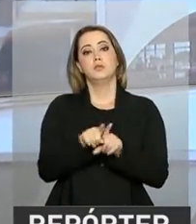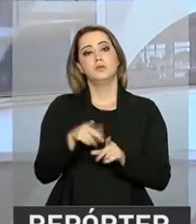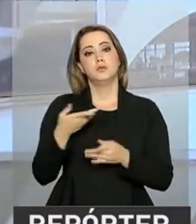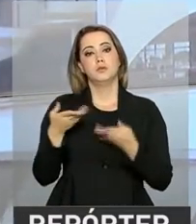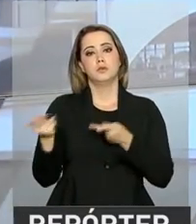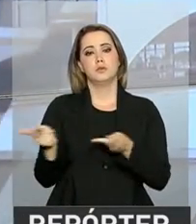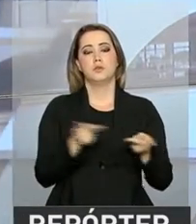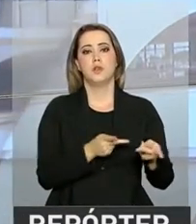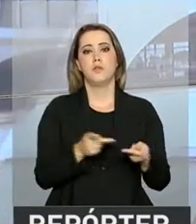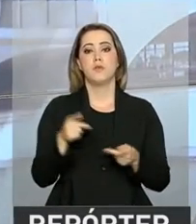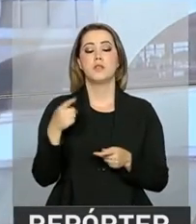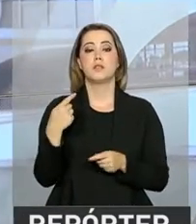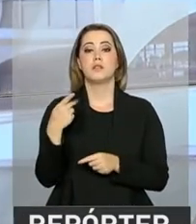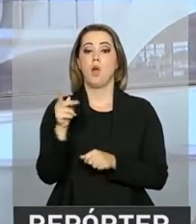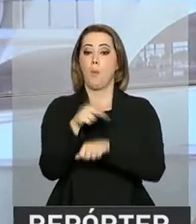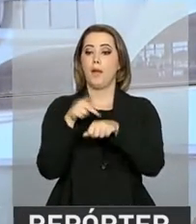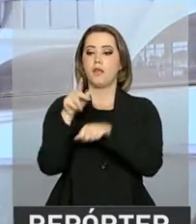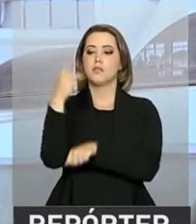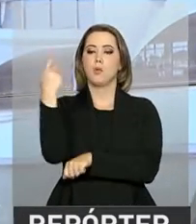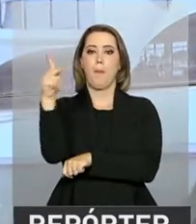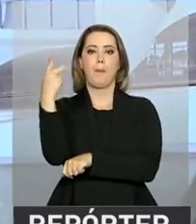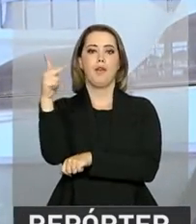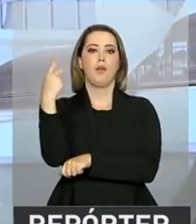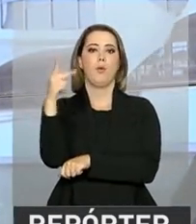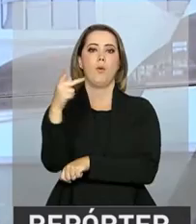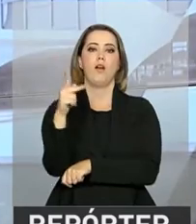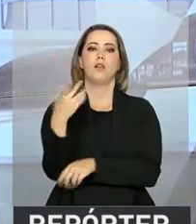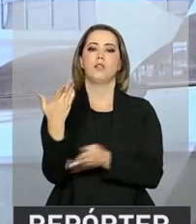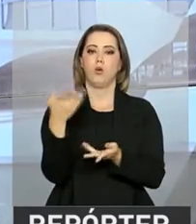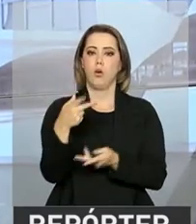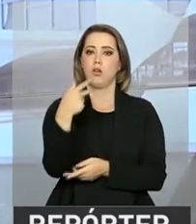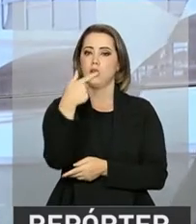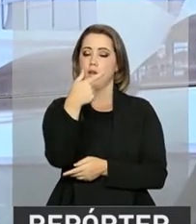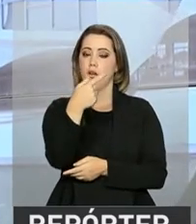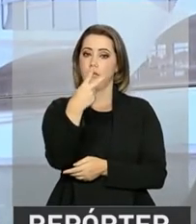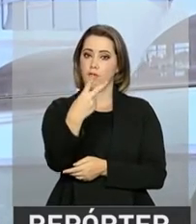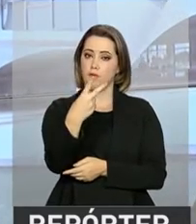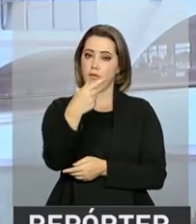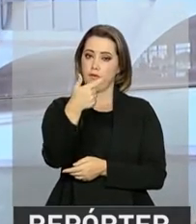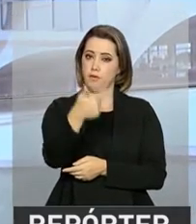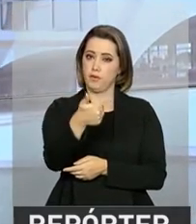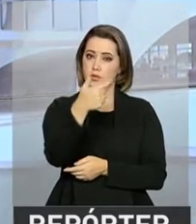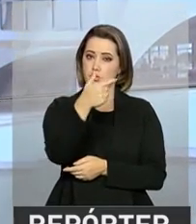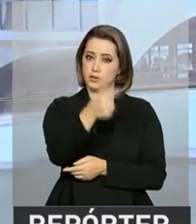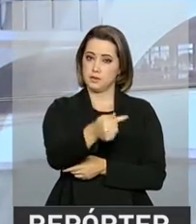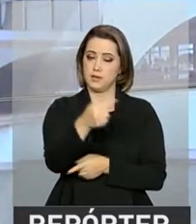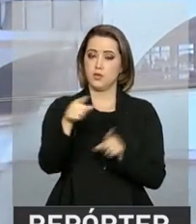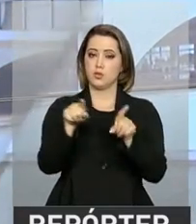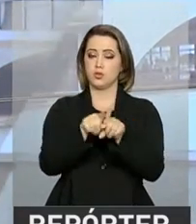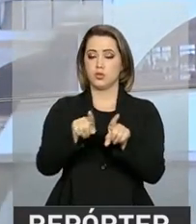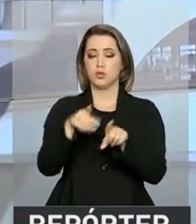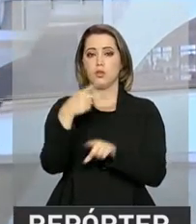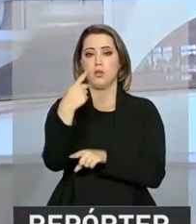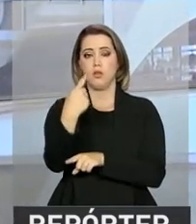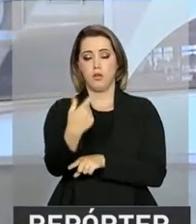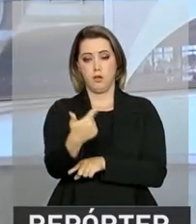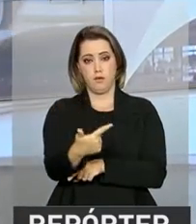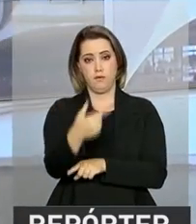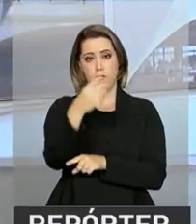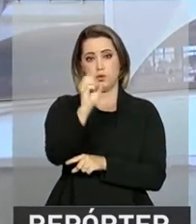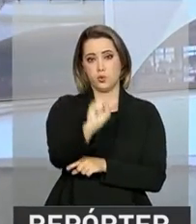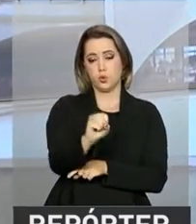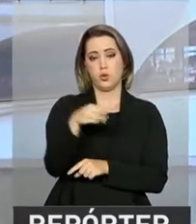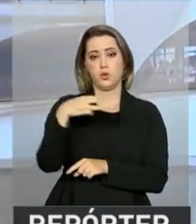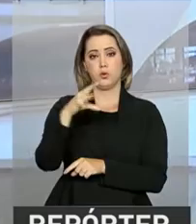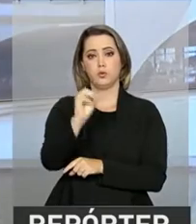vai visitar o Paraguai nos dias 27 e 28 de março. O Brasil é o principal sócio comercial do Paraguai. E só em